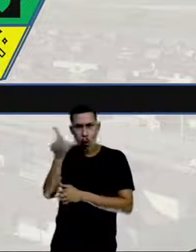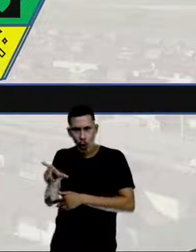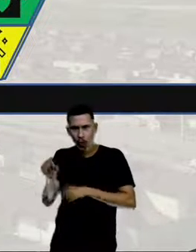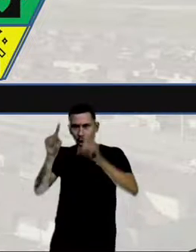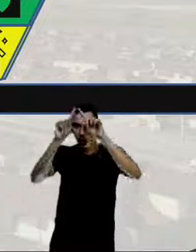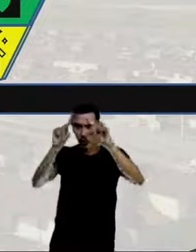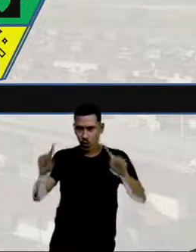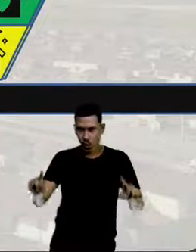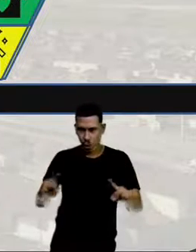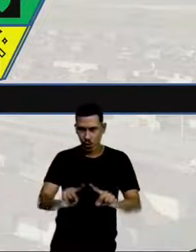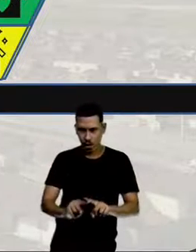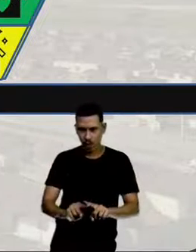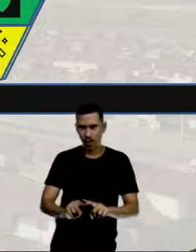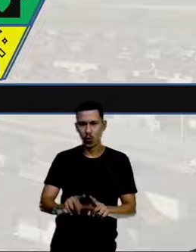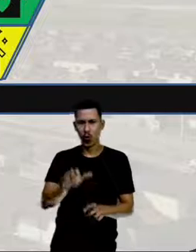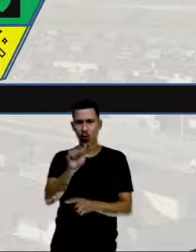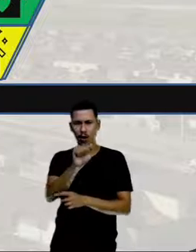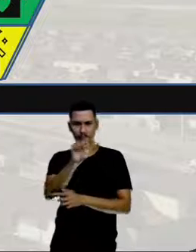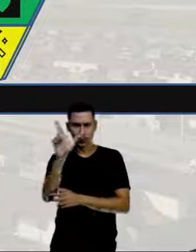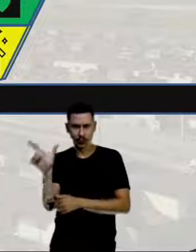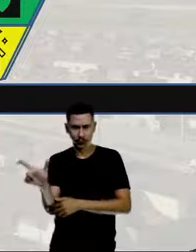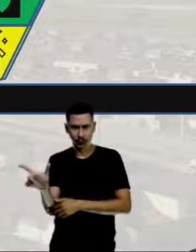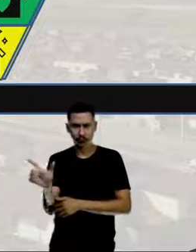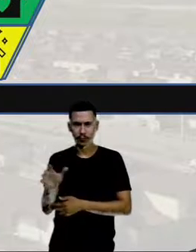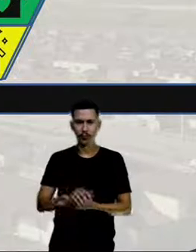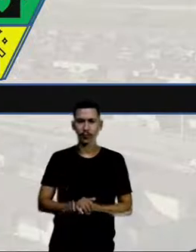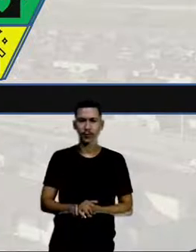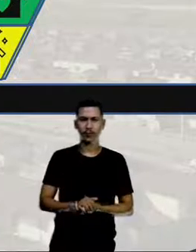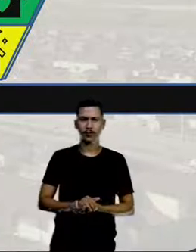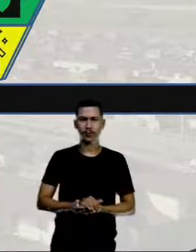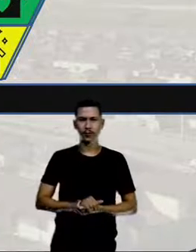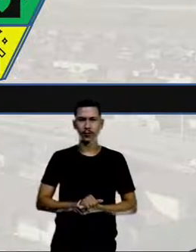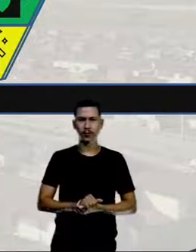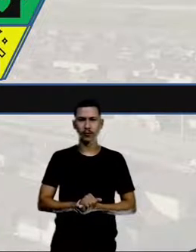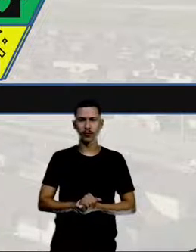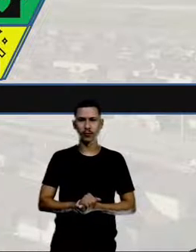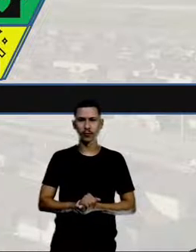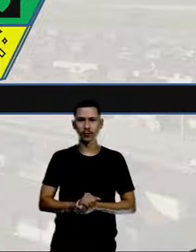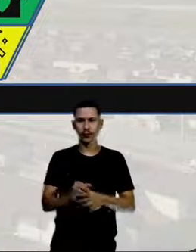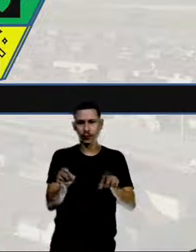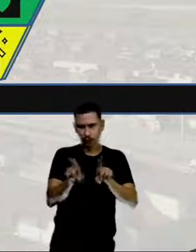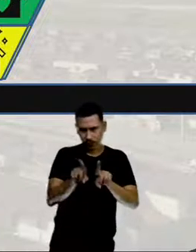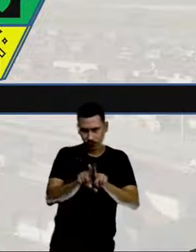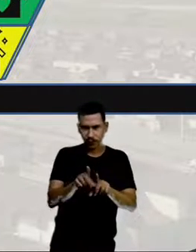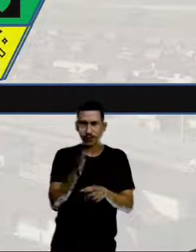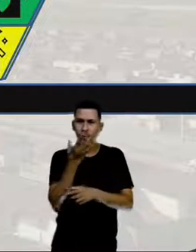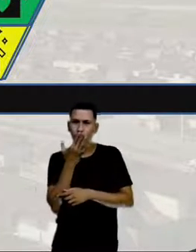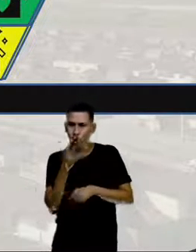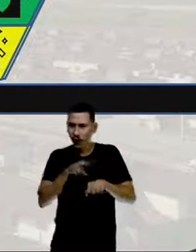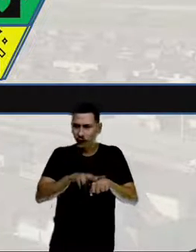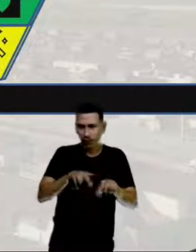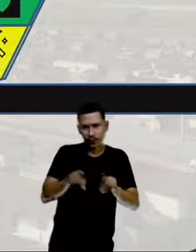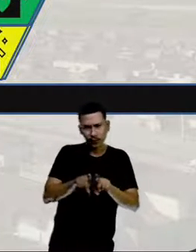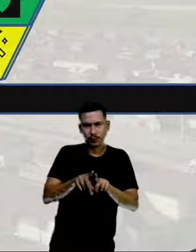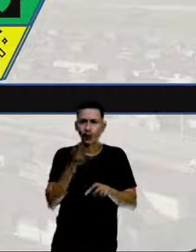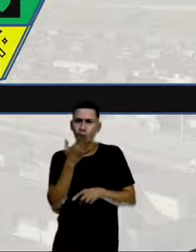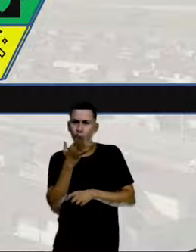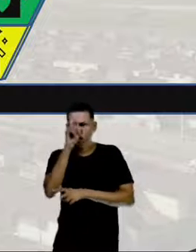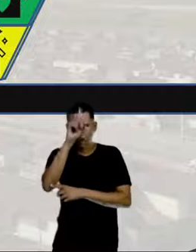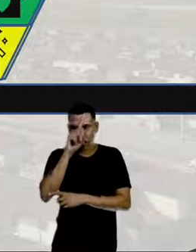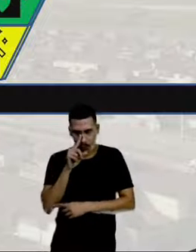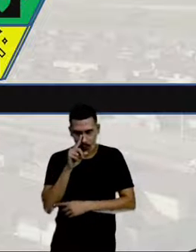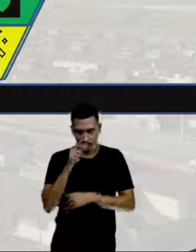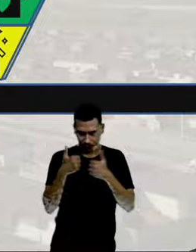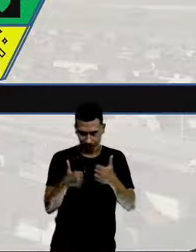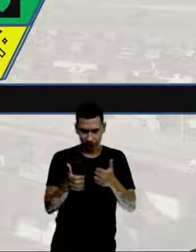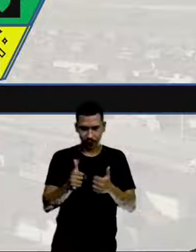azul, no losango num, quadrado aqui, né? Tem as da cor verde e também tem as da cor amarela,